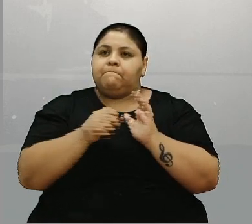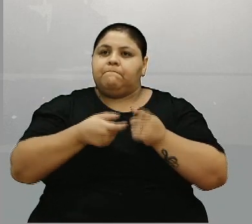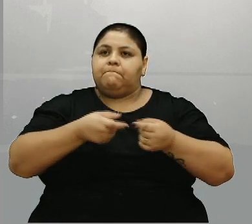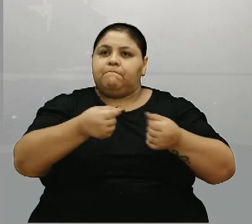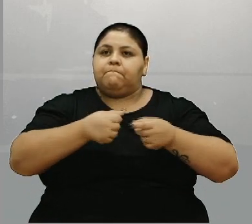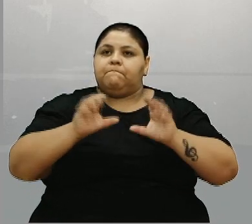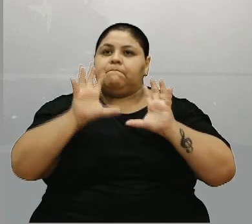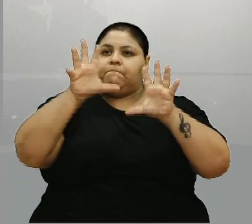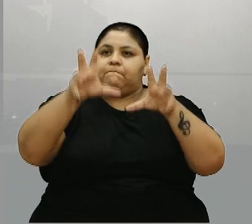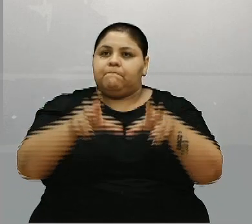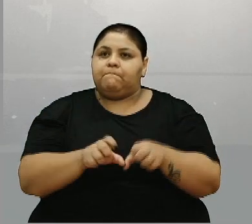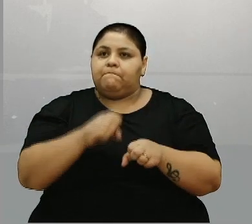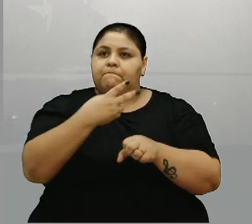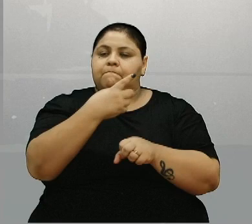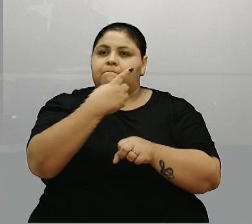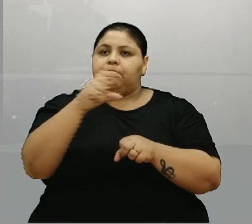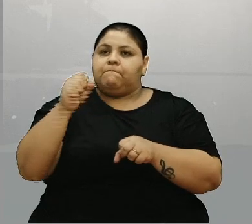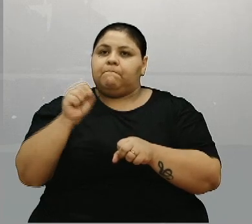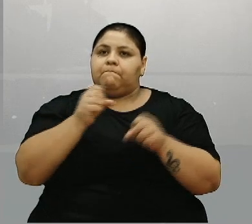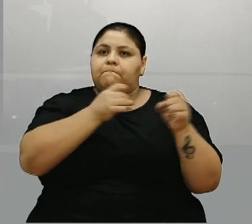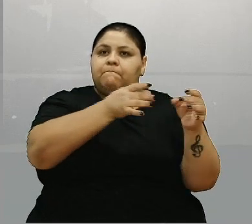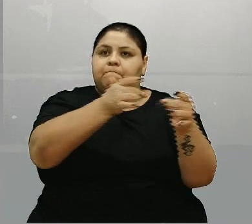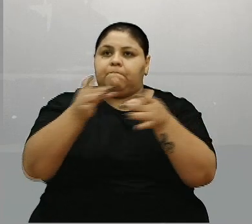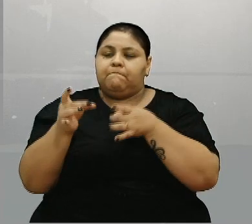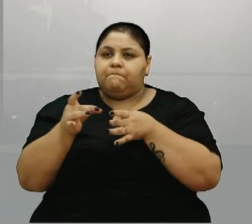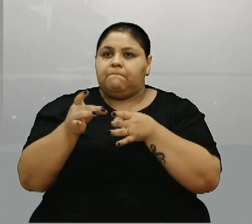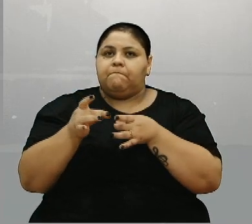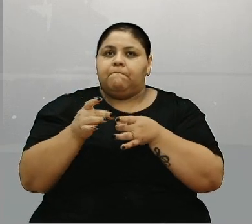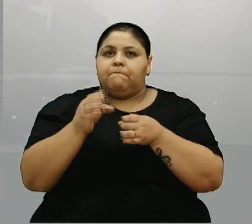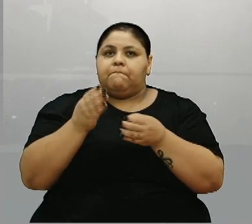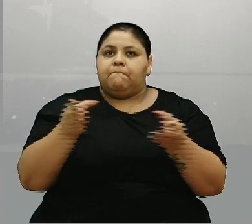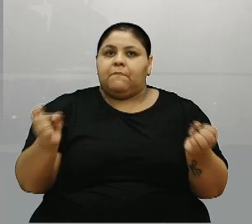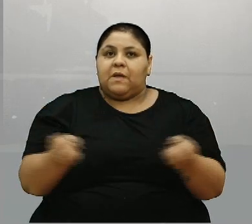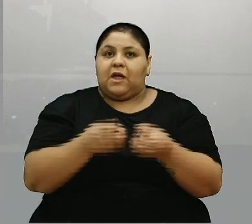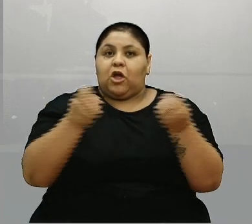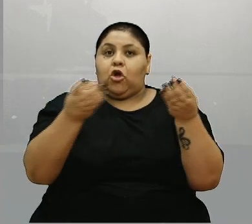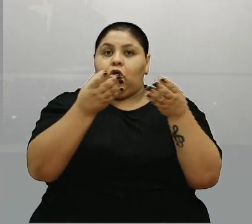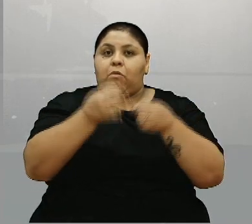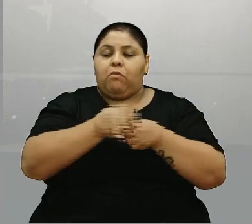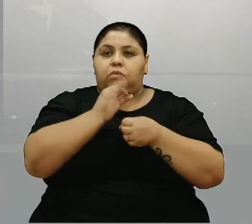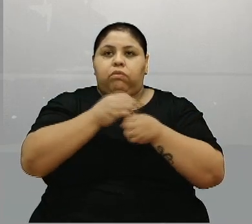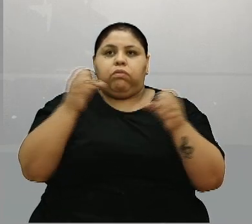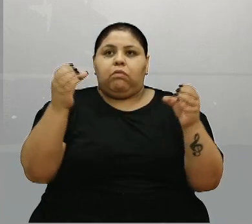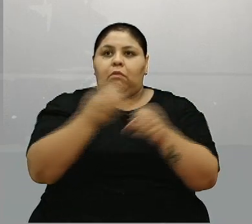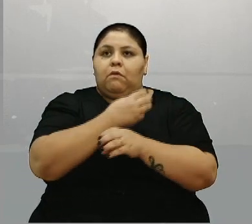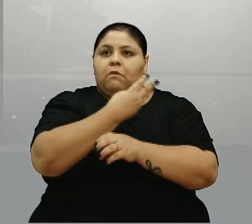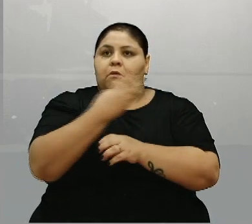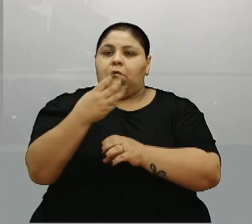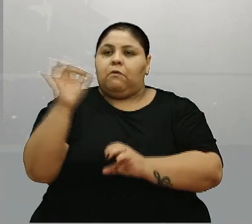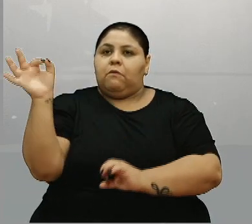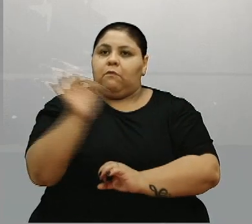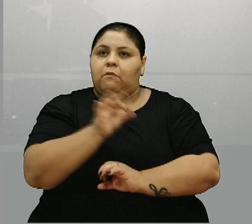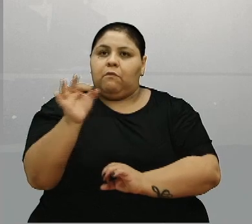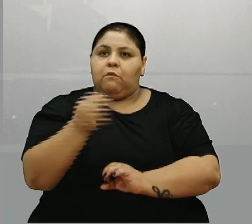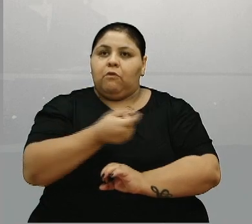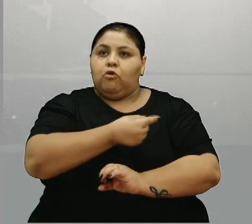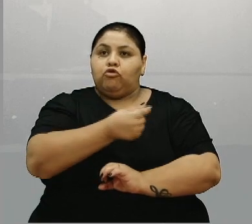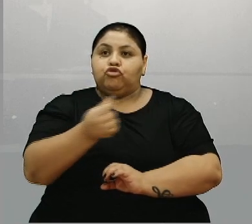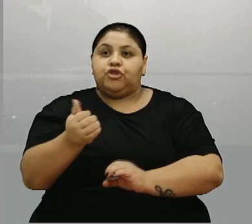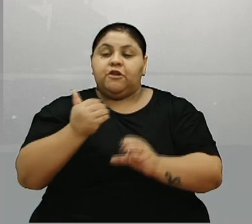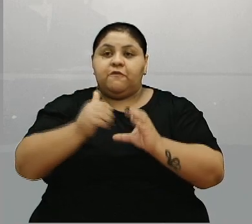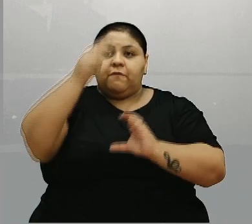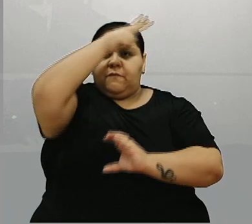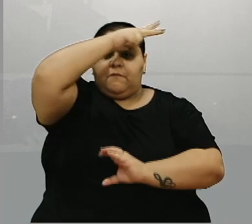218% o número de venda de espaços, que daí a festa agora foi completa, 33% a verba da Prefeitura e 64